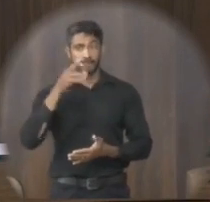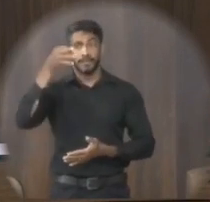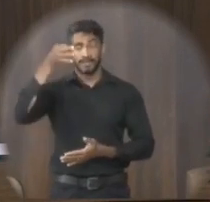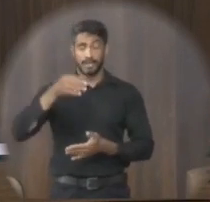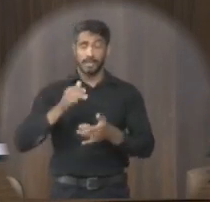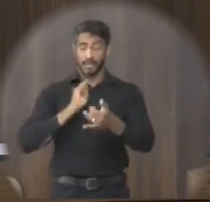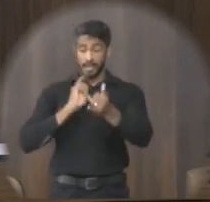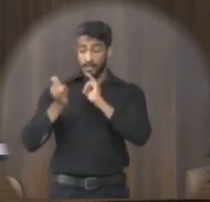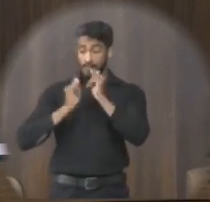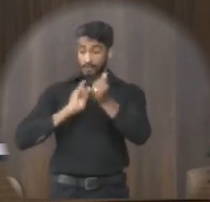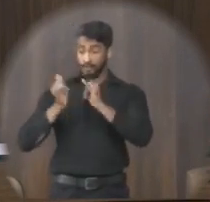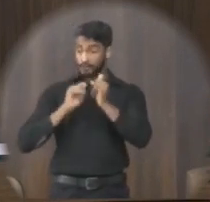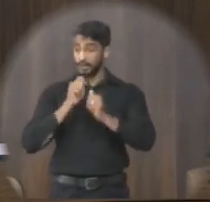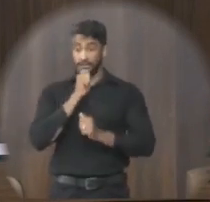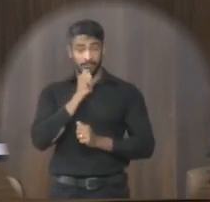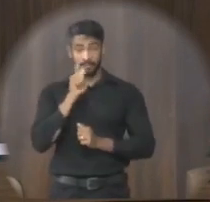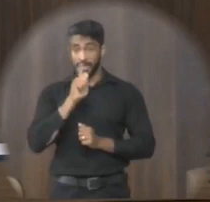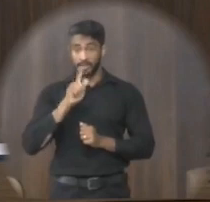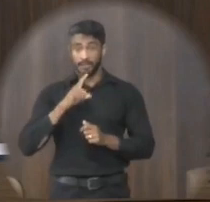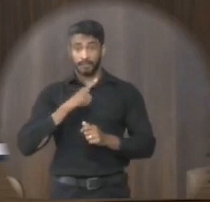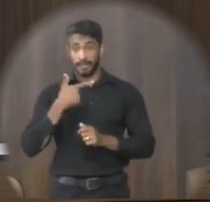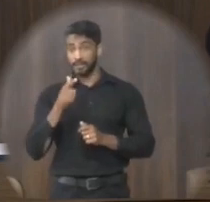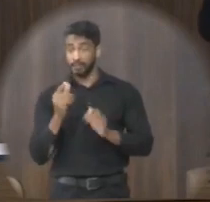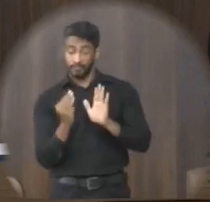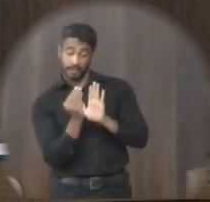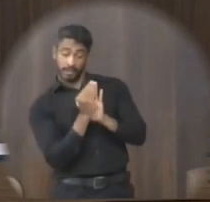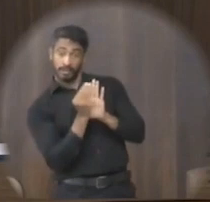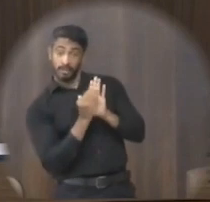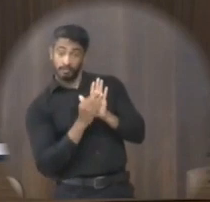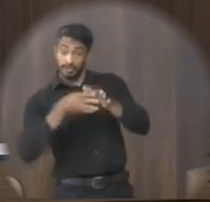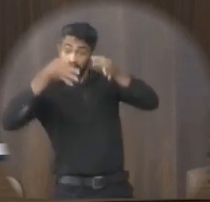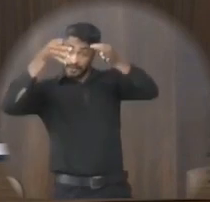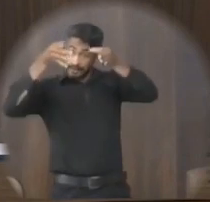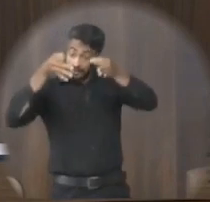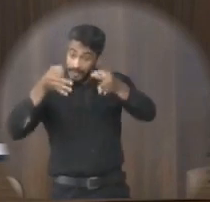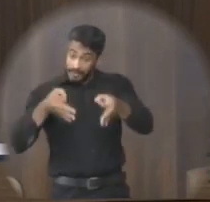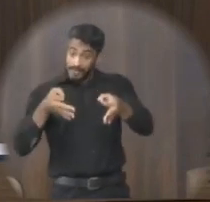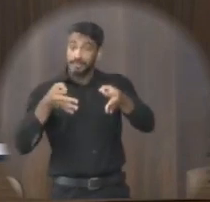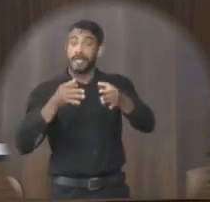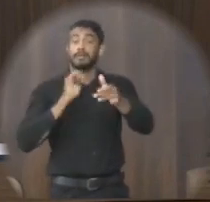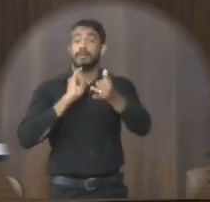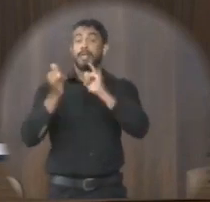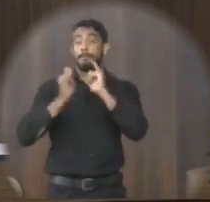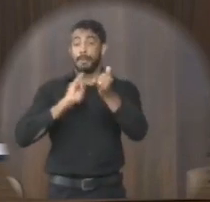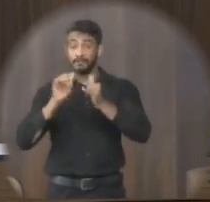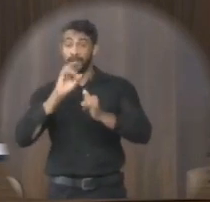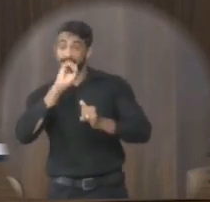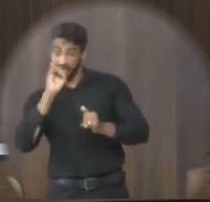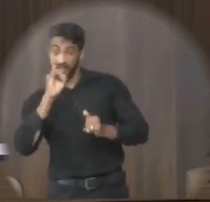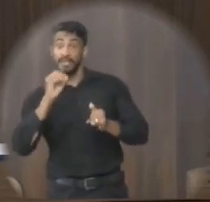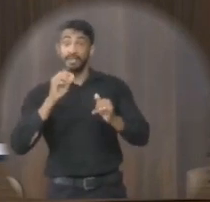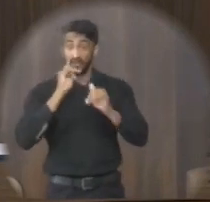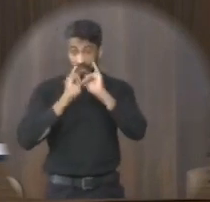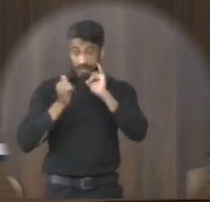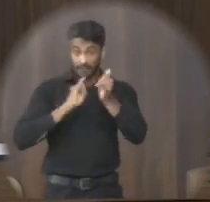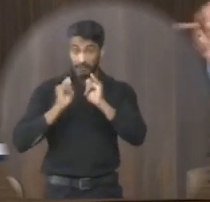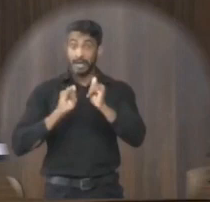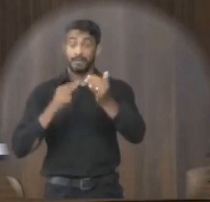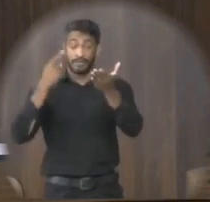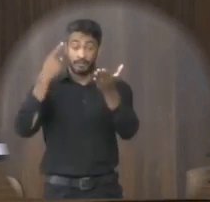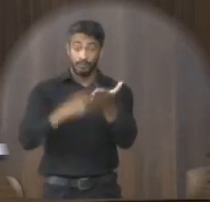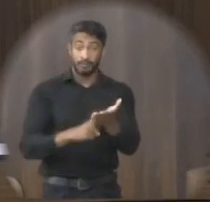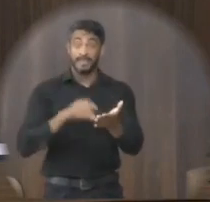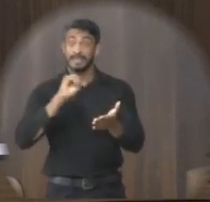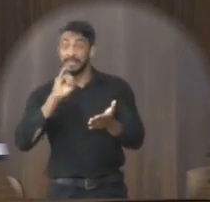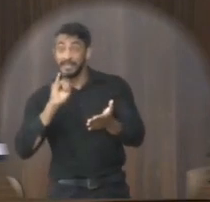divulgaram ainda falou Ramon nós não divulgamos ainda porque nós não temos os dados certo ainda para divulgar se nós divulgarmos agora nós temos que cumprir e se